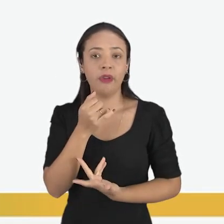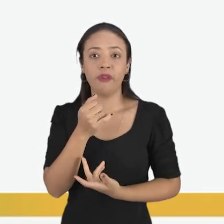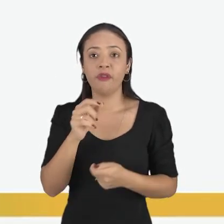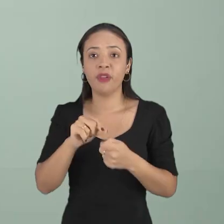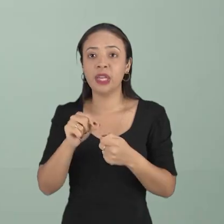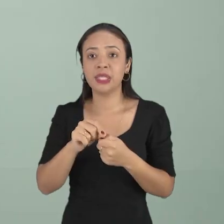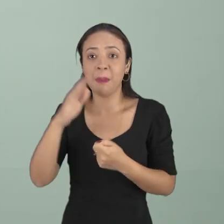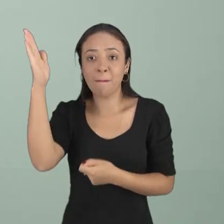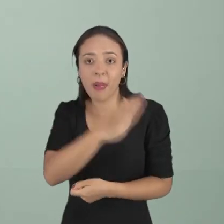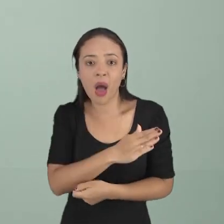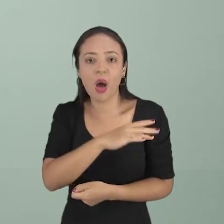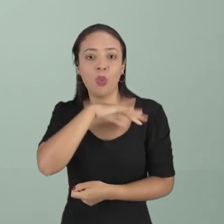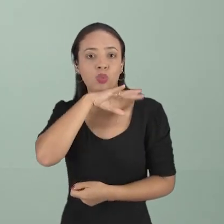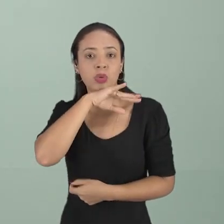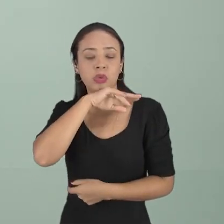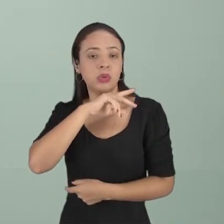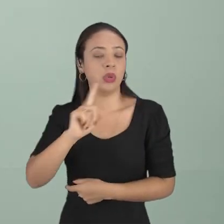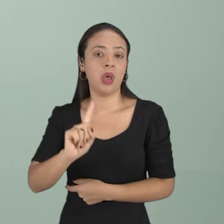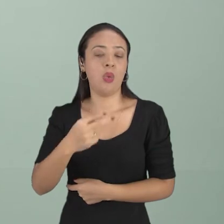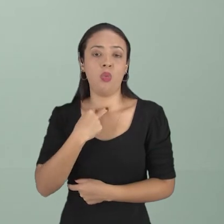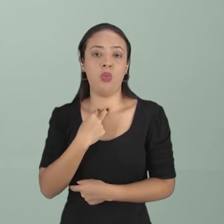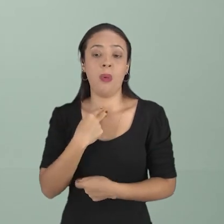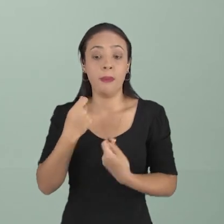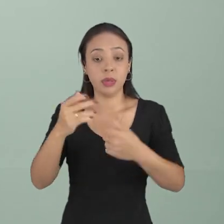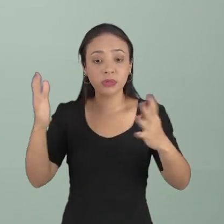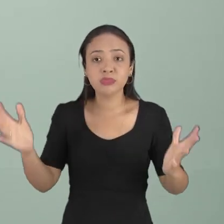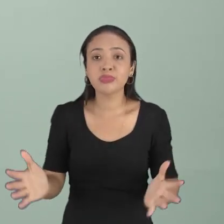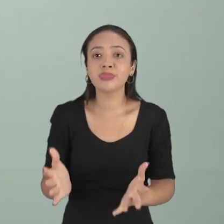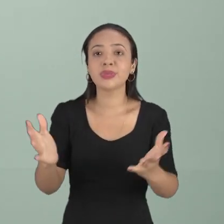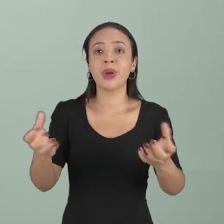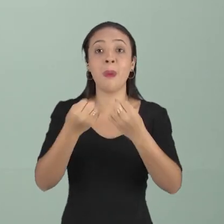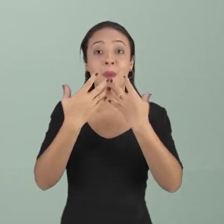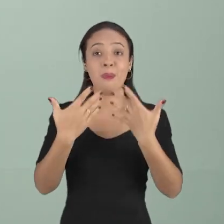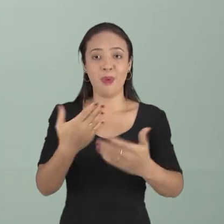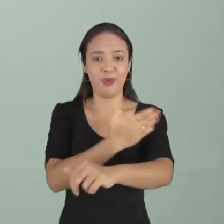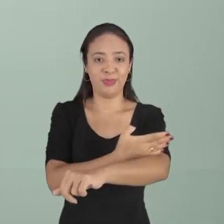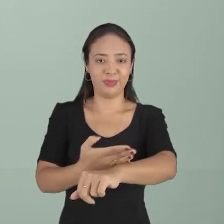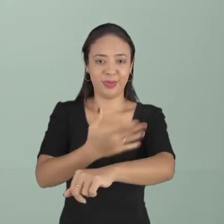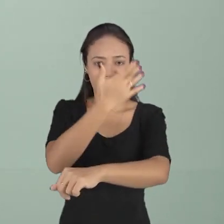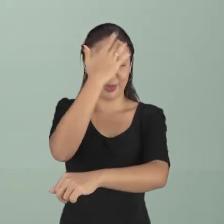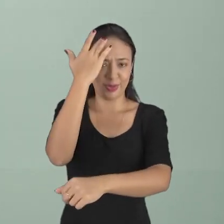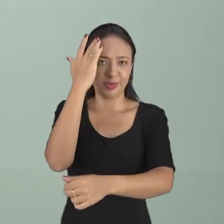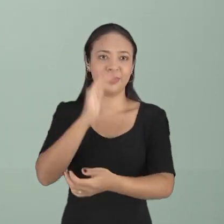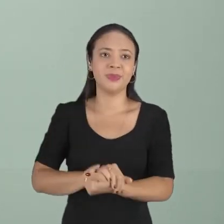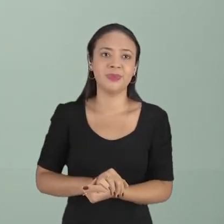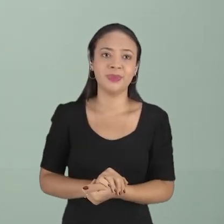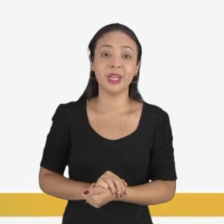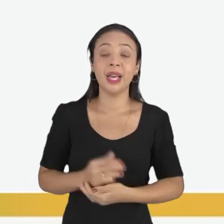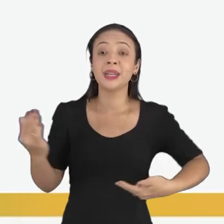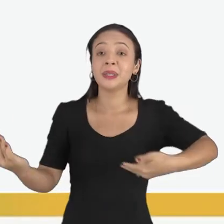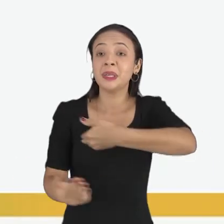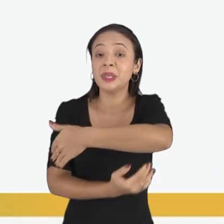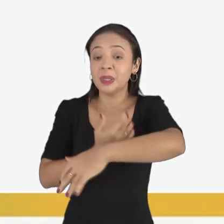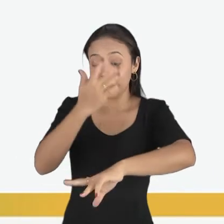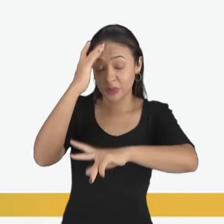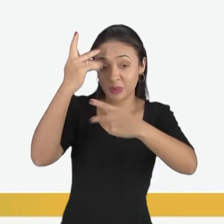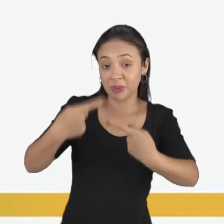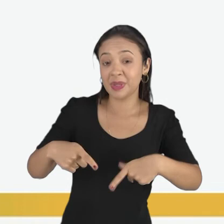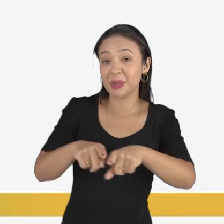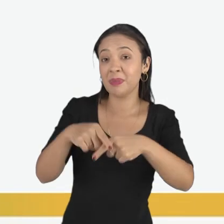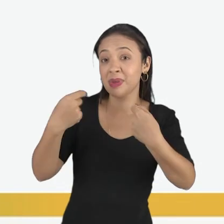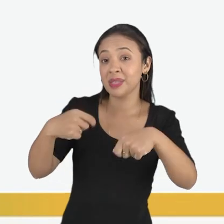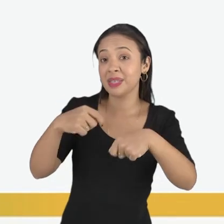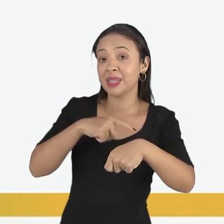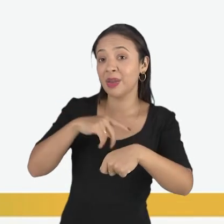elas têm que contribuir para um comportamento coletivo positivo. E para terminar, as relações humanas dependem de princípios